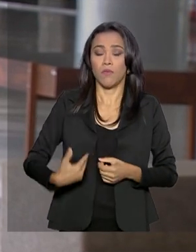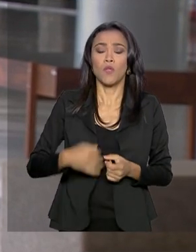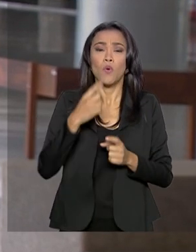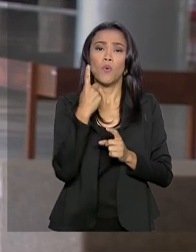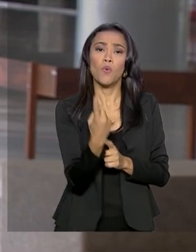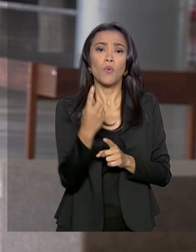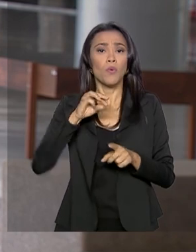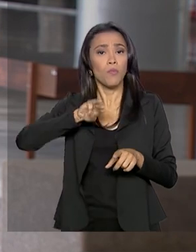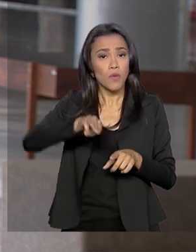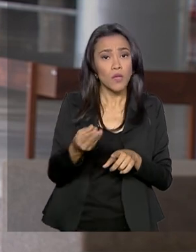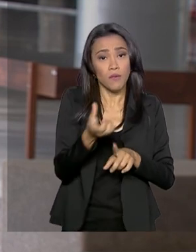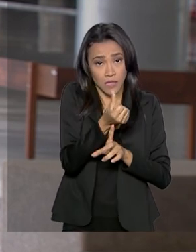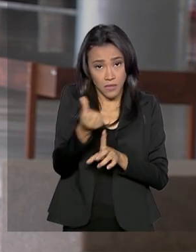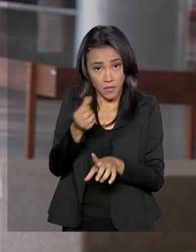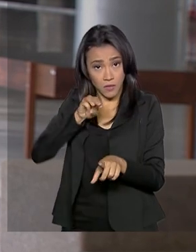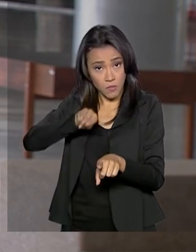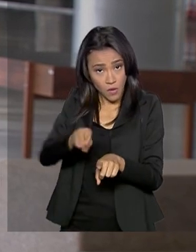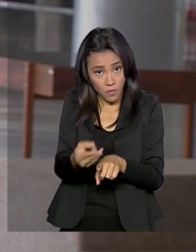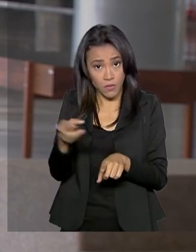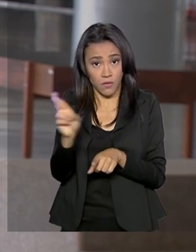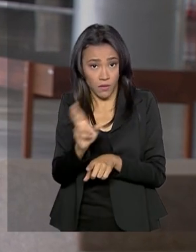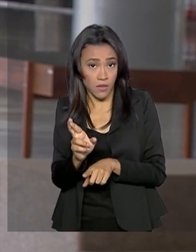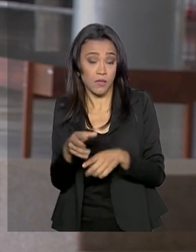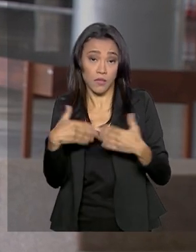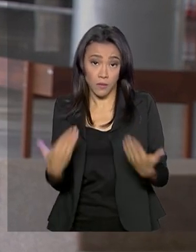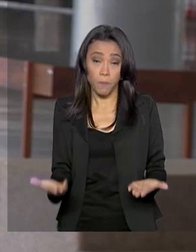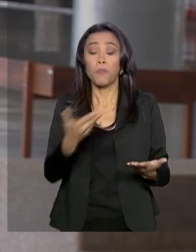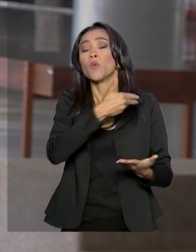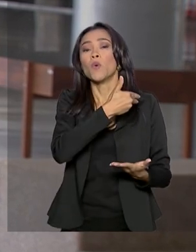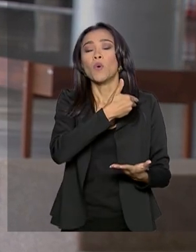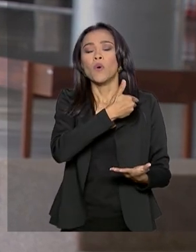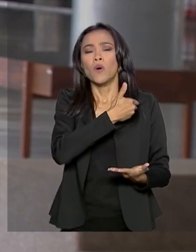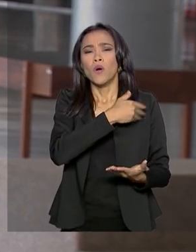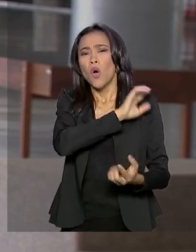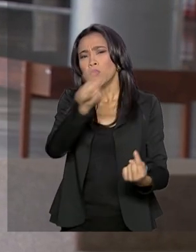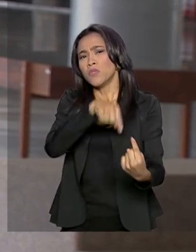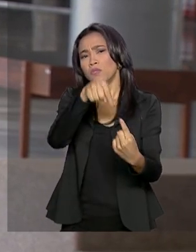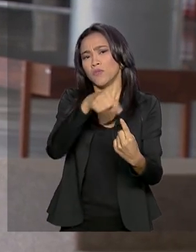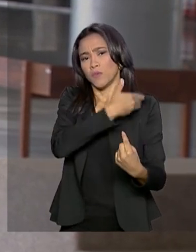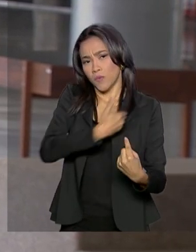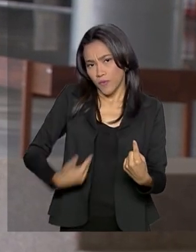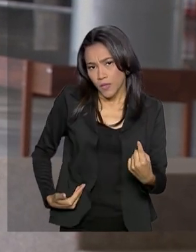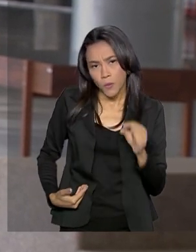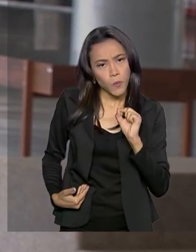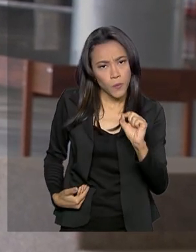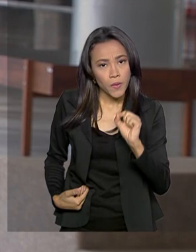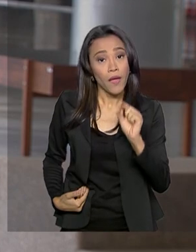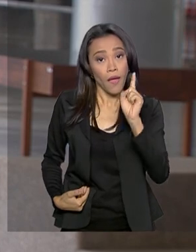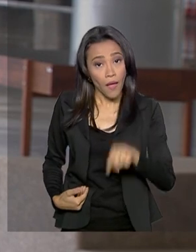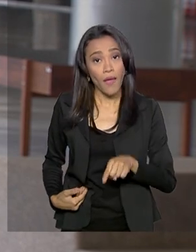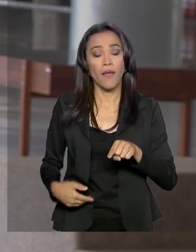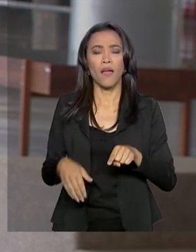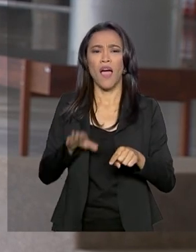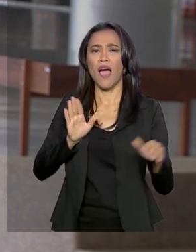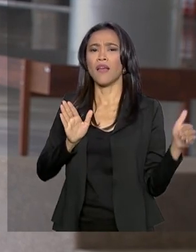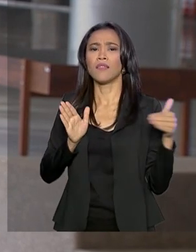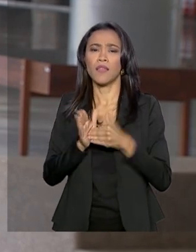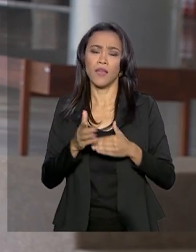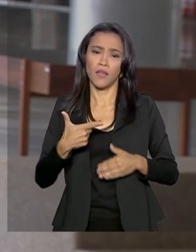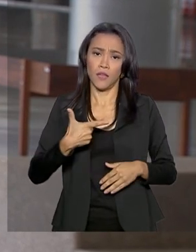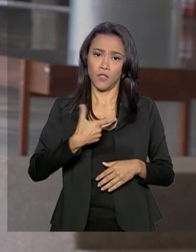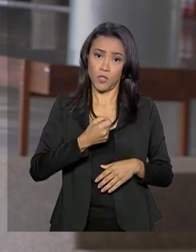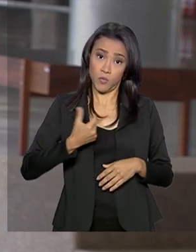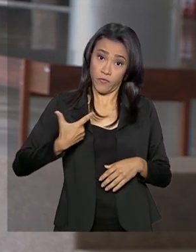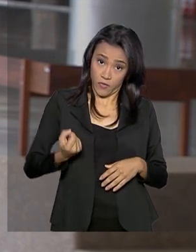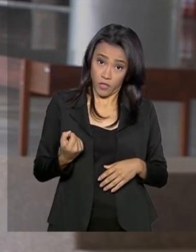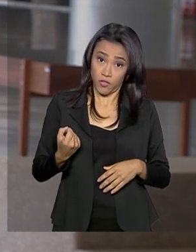milhões de reais. E o objetivo do governo é digitalizar até 2020, no ano